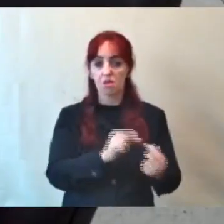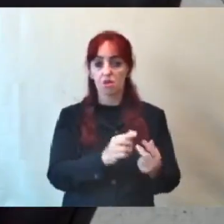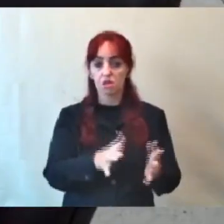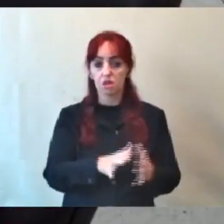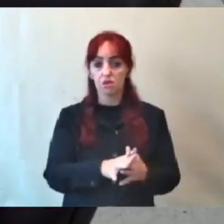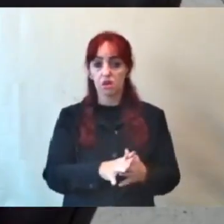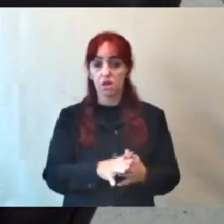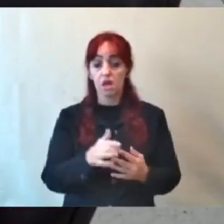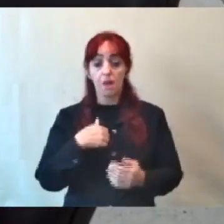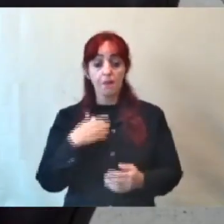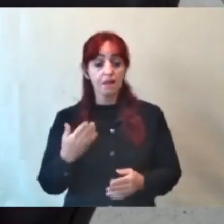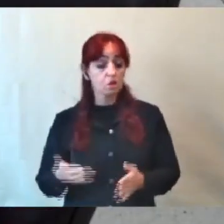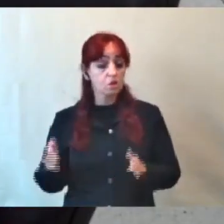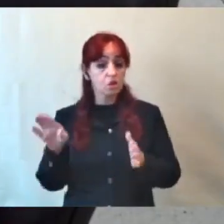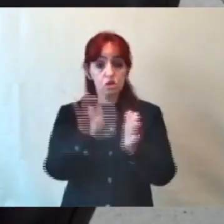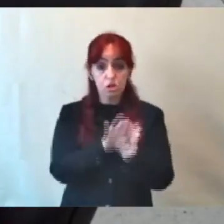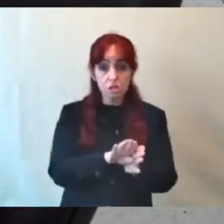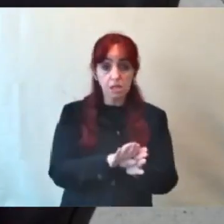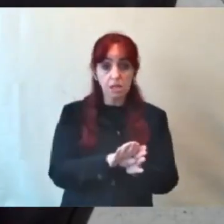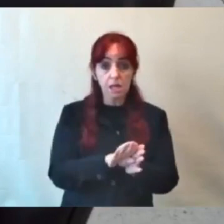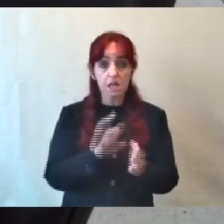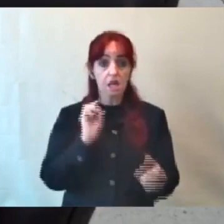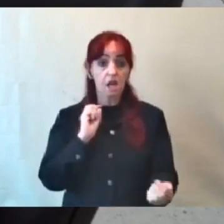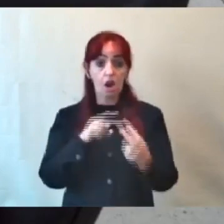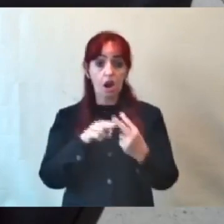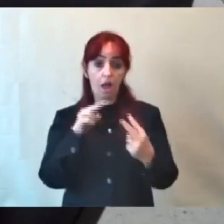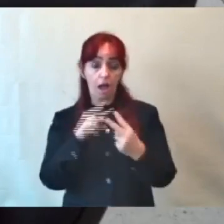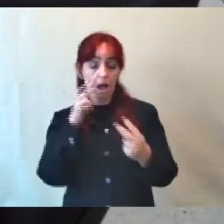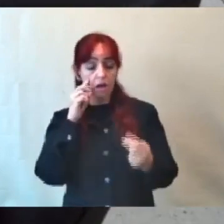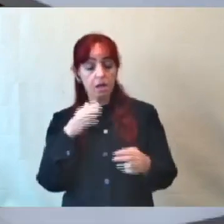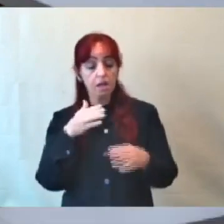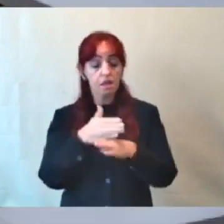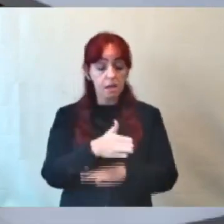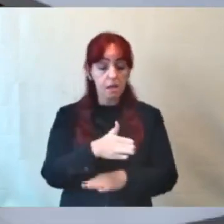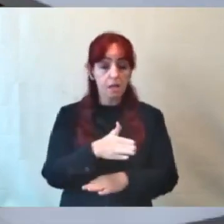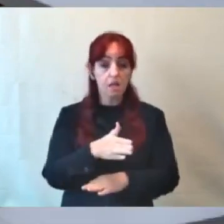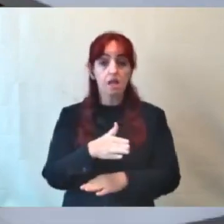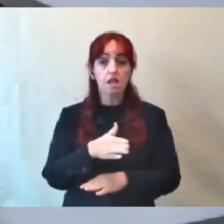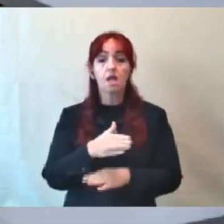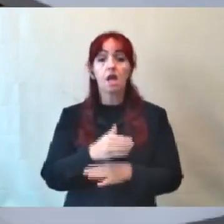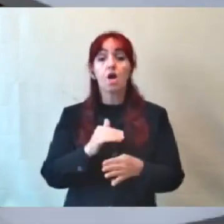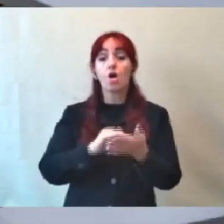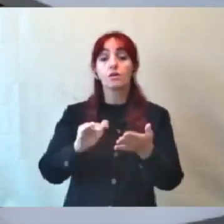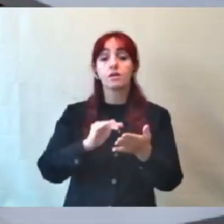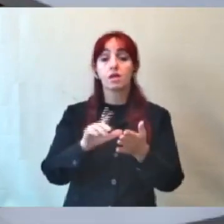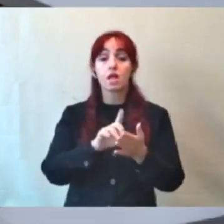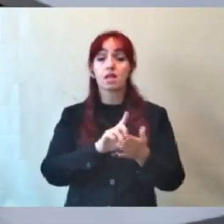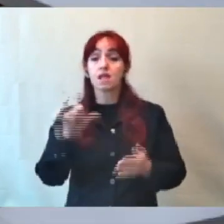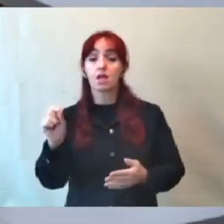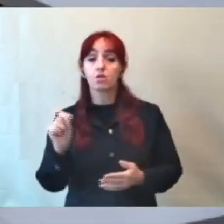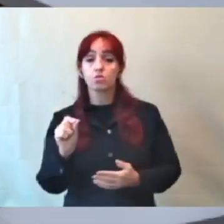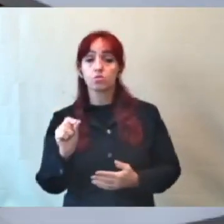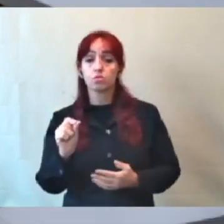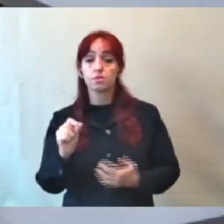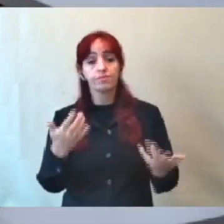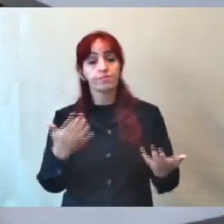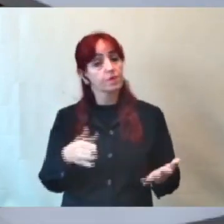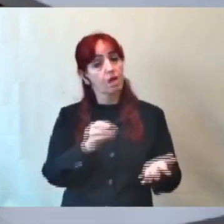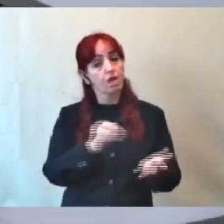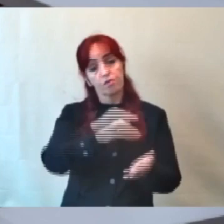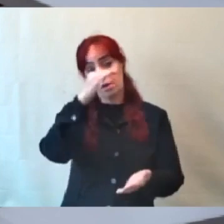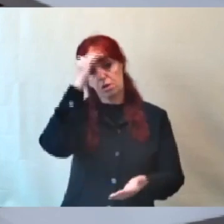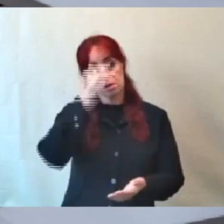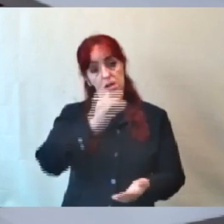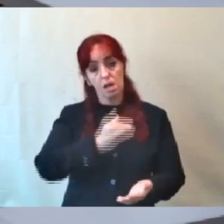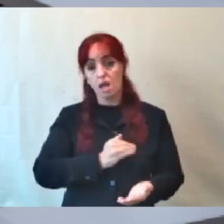na reunião online, falei, o vereador Gil, saiu. Então, assim, a falta de respeito, nós precisamos tomar providência